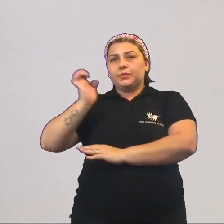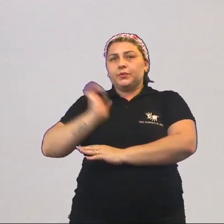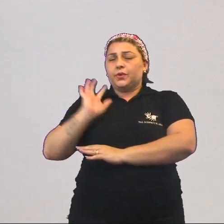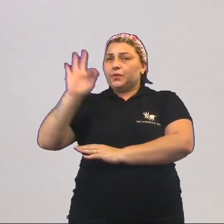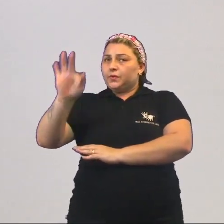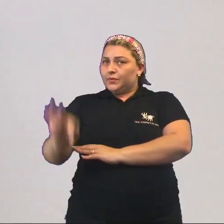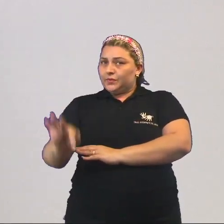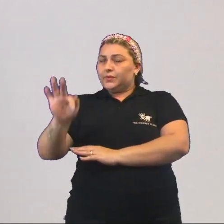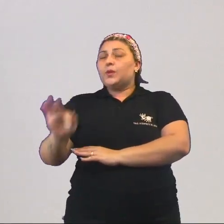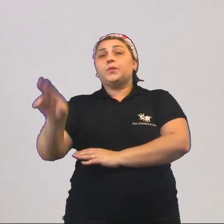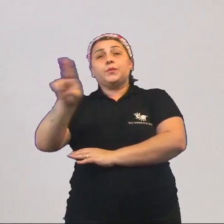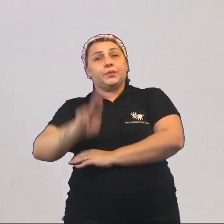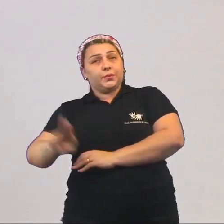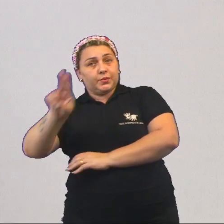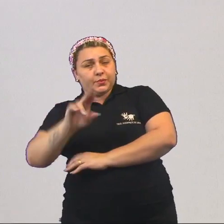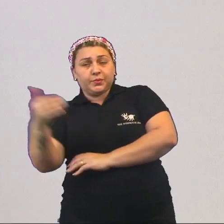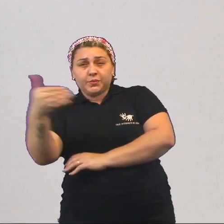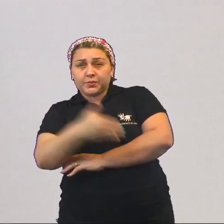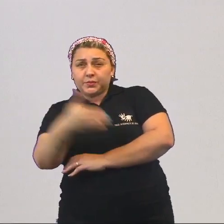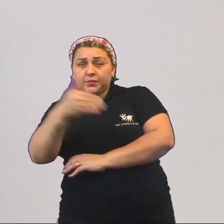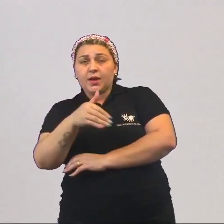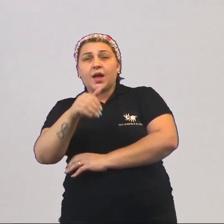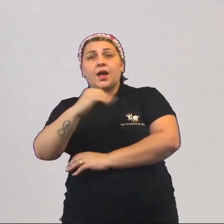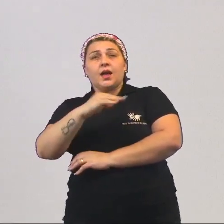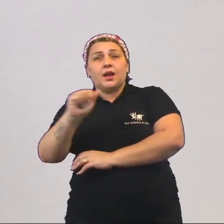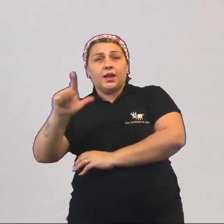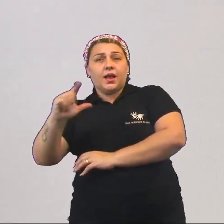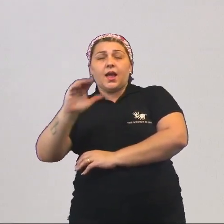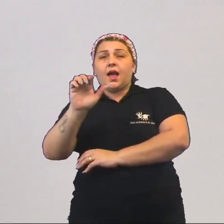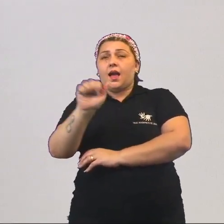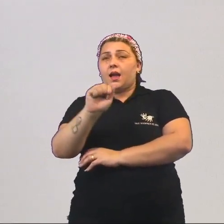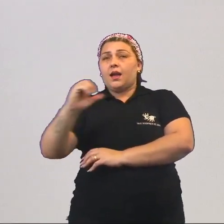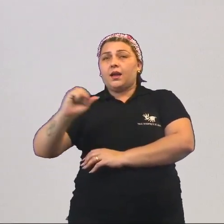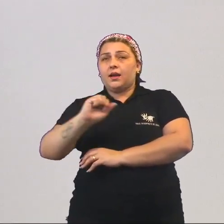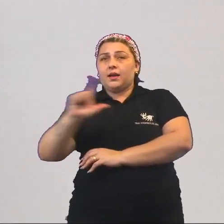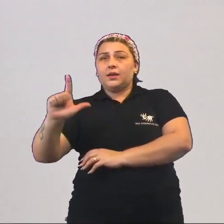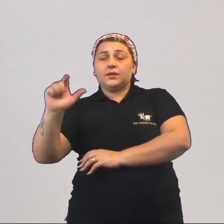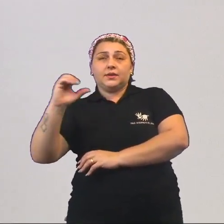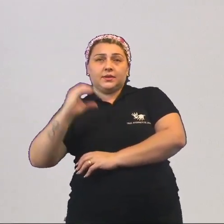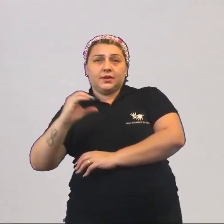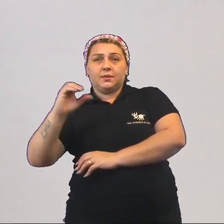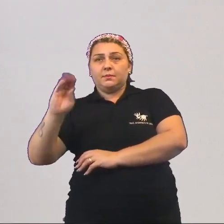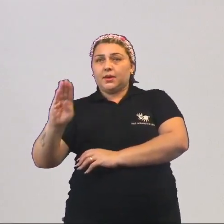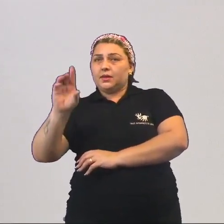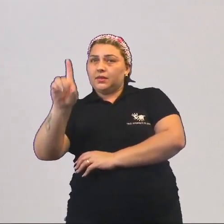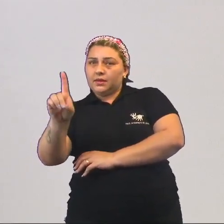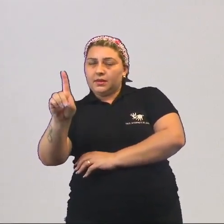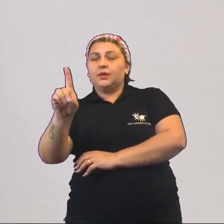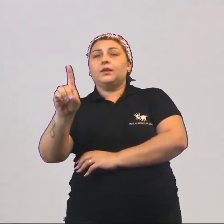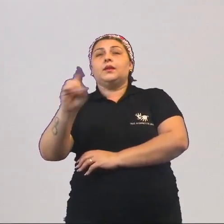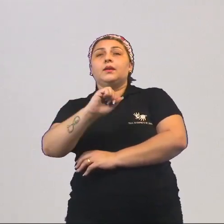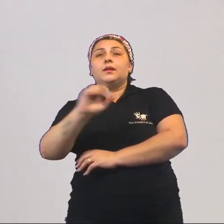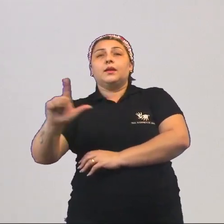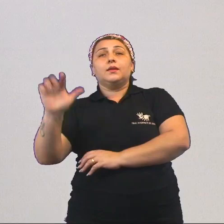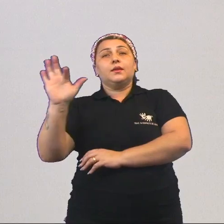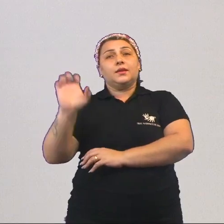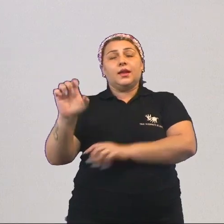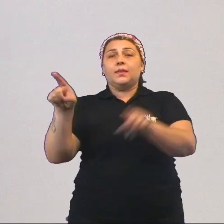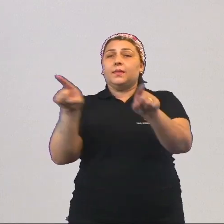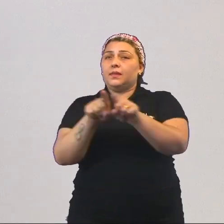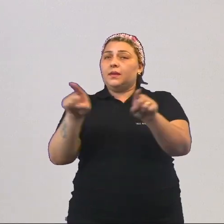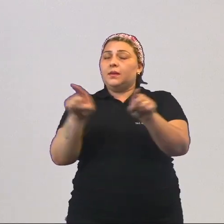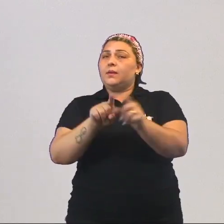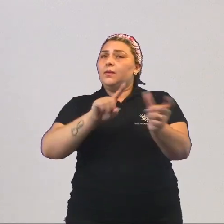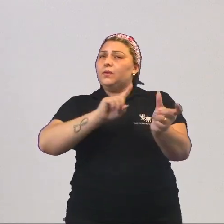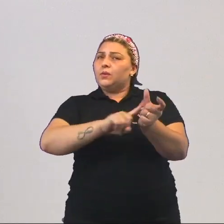terminologia bastante usual. Classe A, classe B, classe C, classe D, classe E. Também